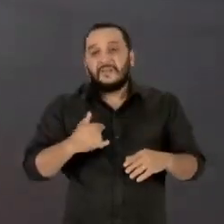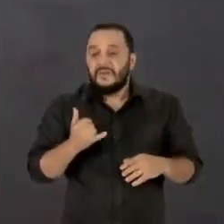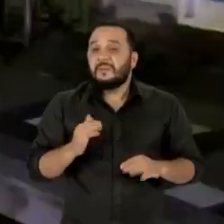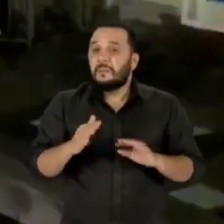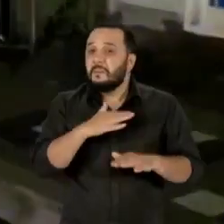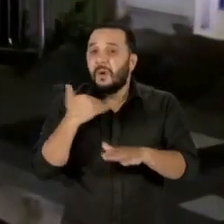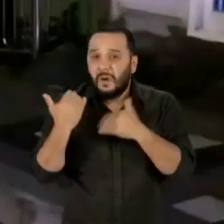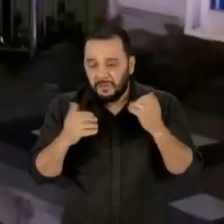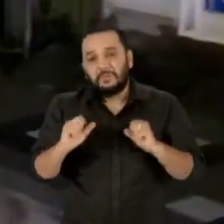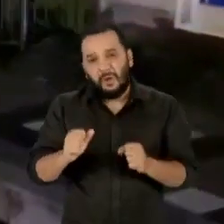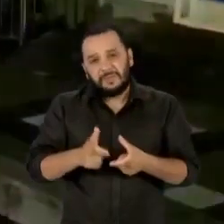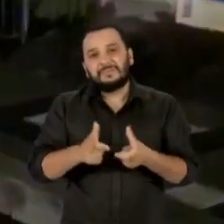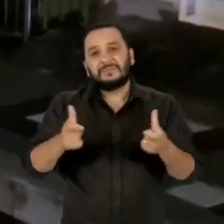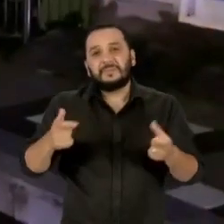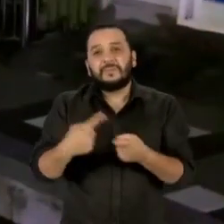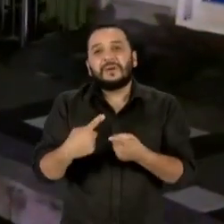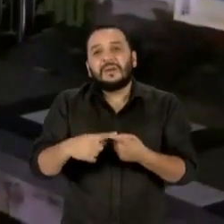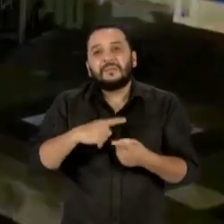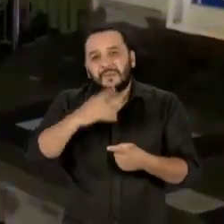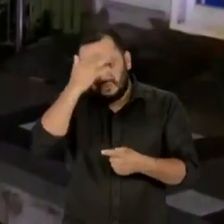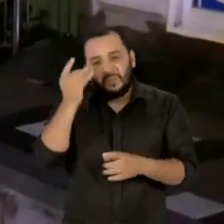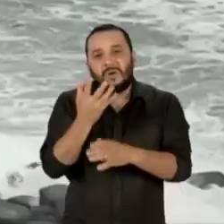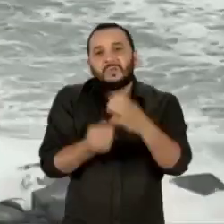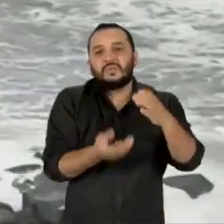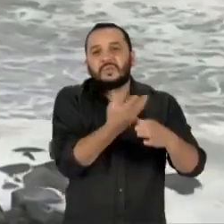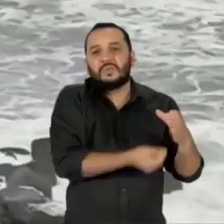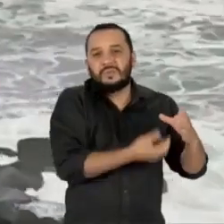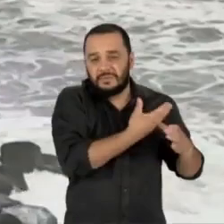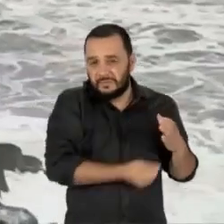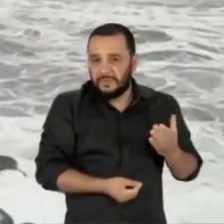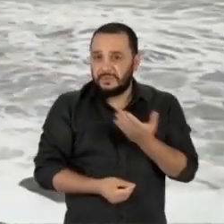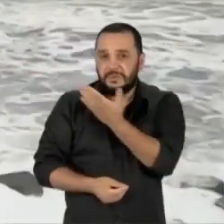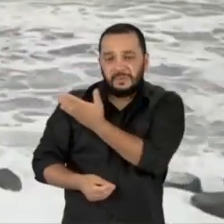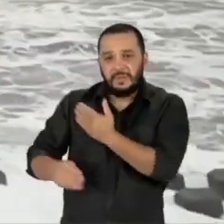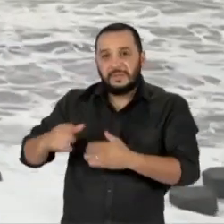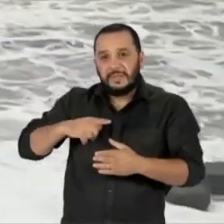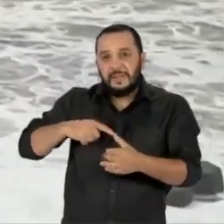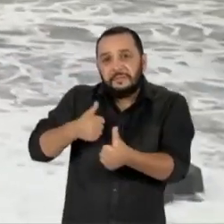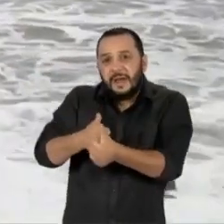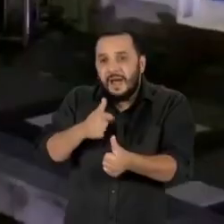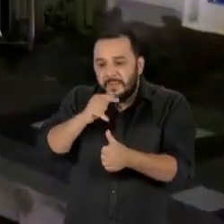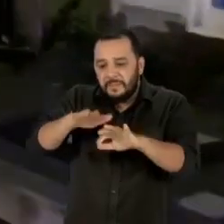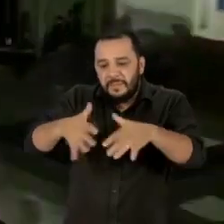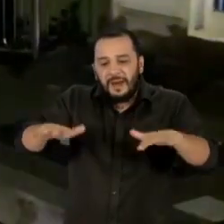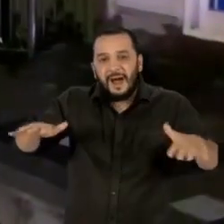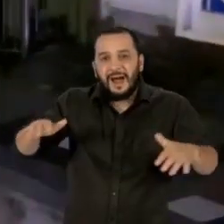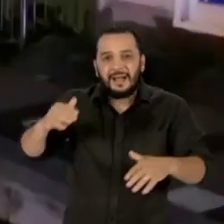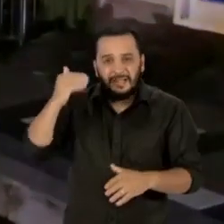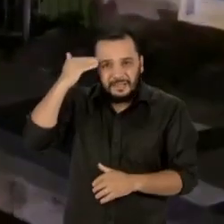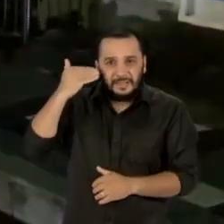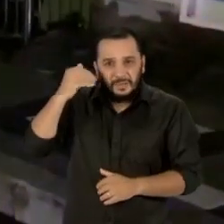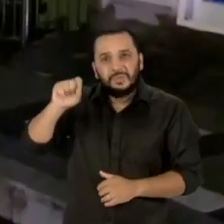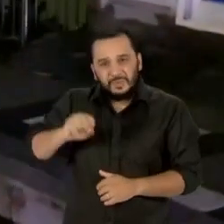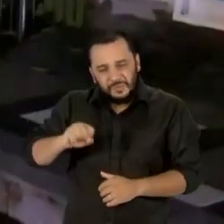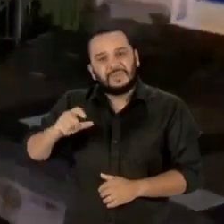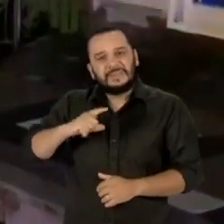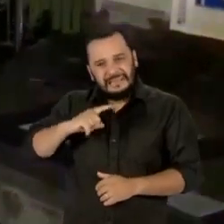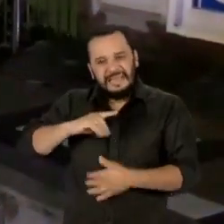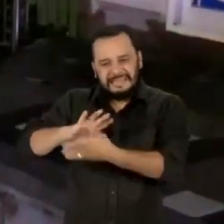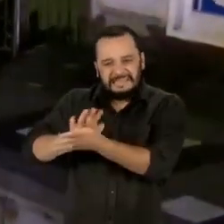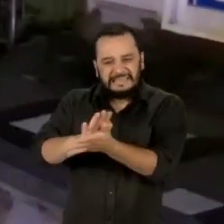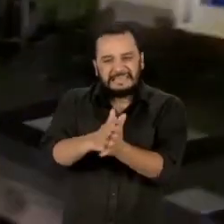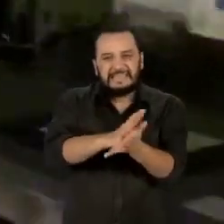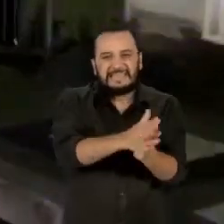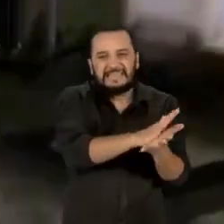muitas pessoas são consideradas desaparecidas. A cidade portuária de Busan é uma das mais afetadas e equipes de